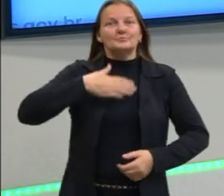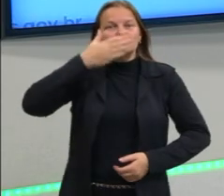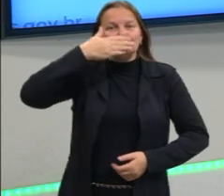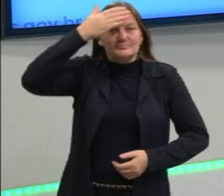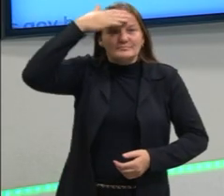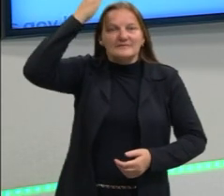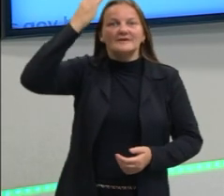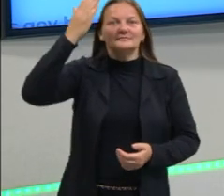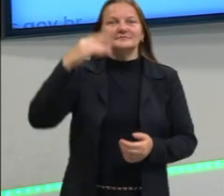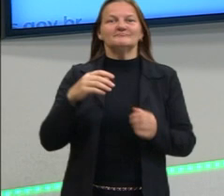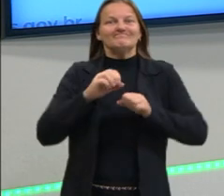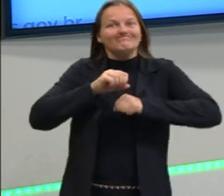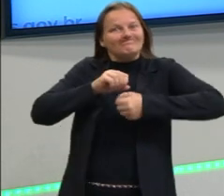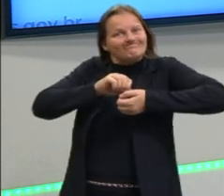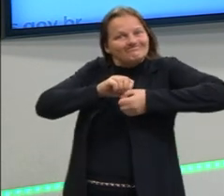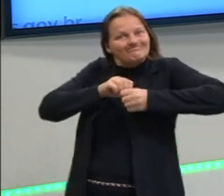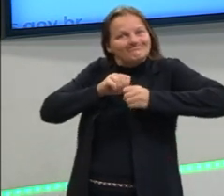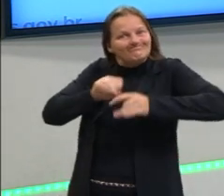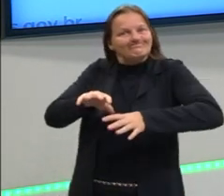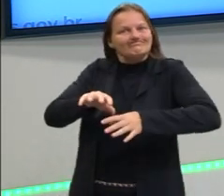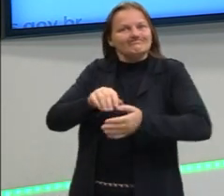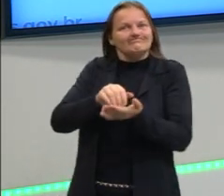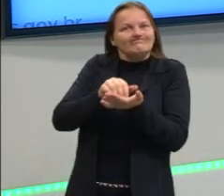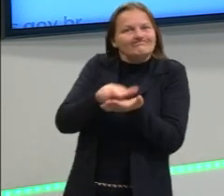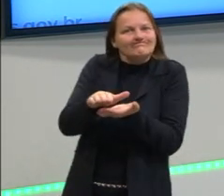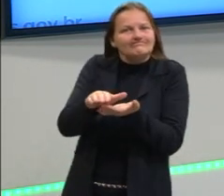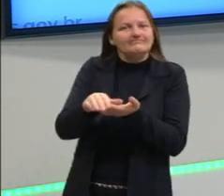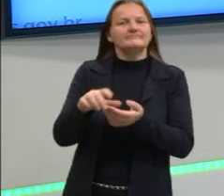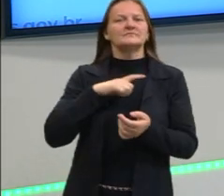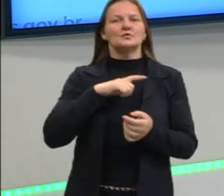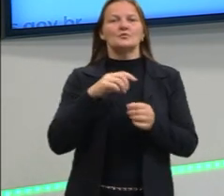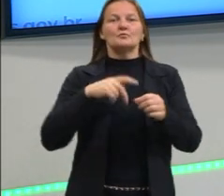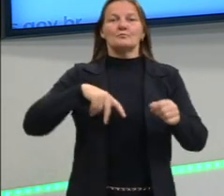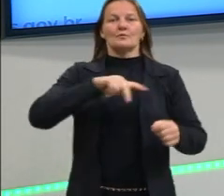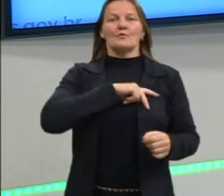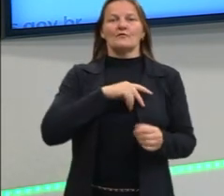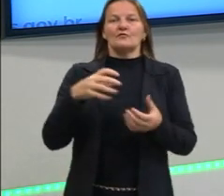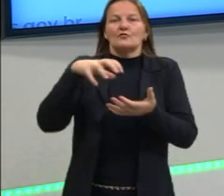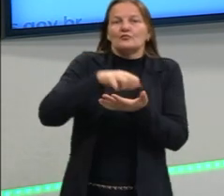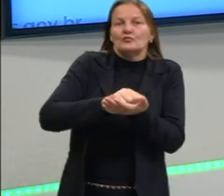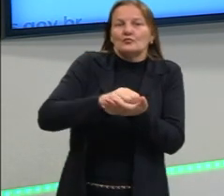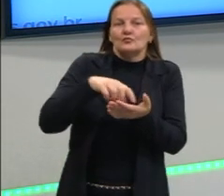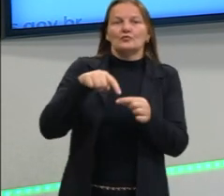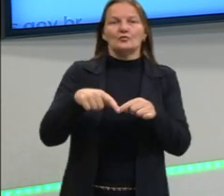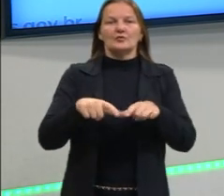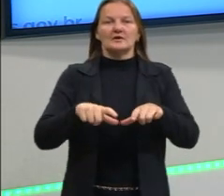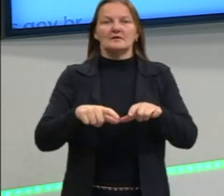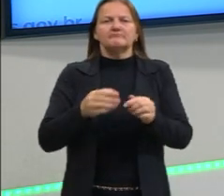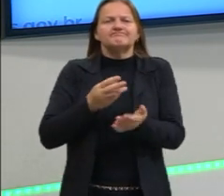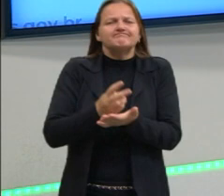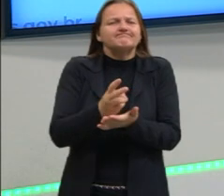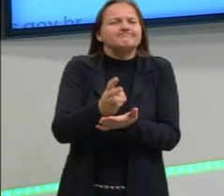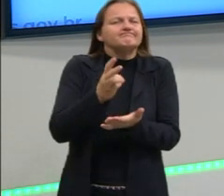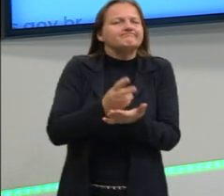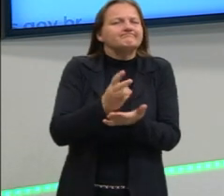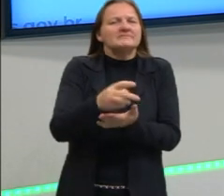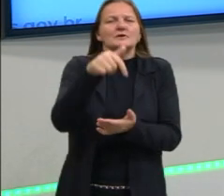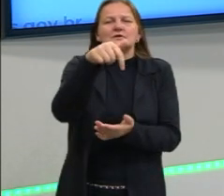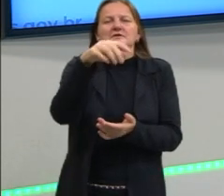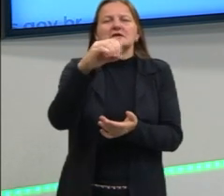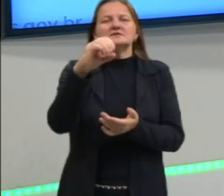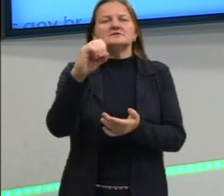expulsar os Visigodos dali e vão permanecer por mais de 700